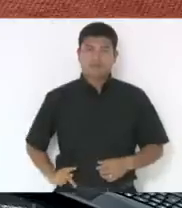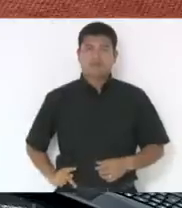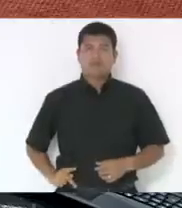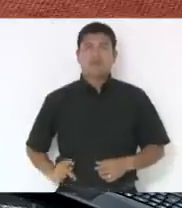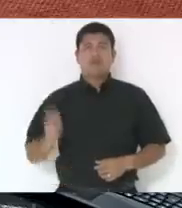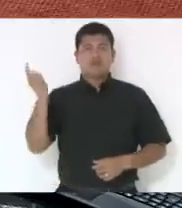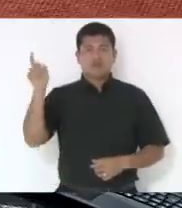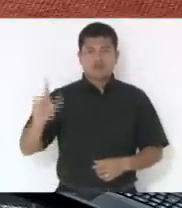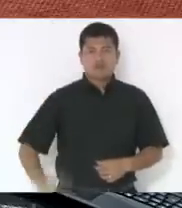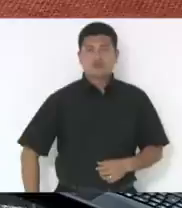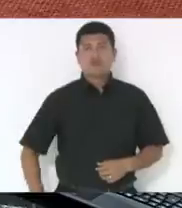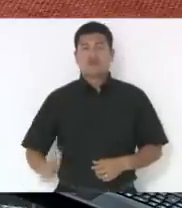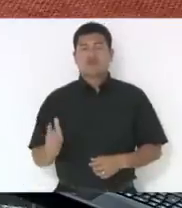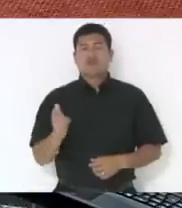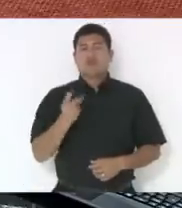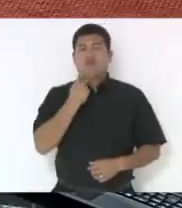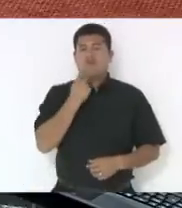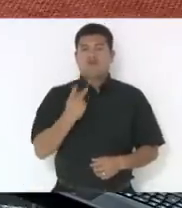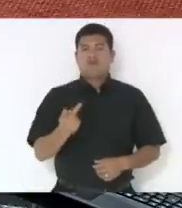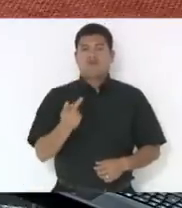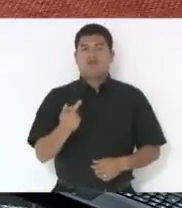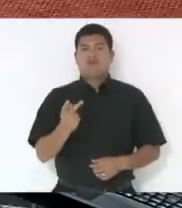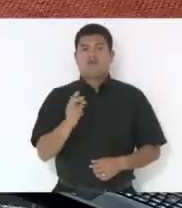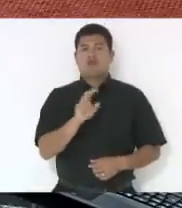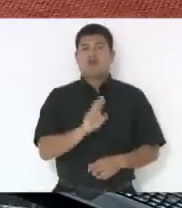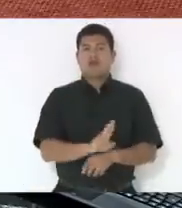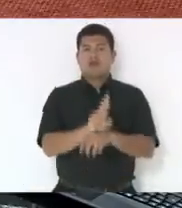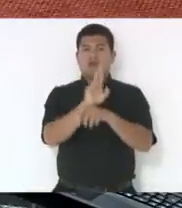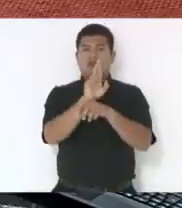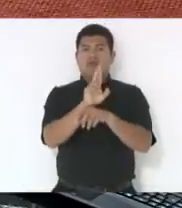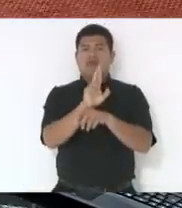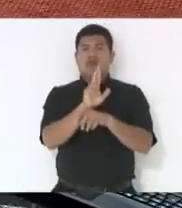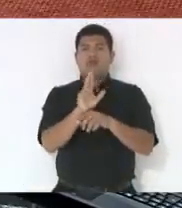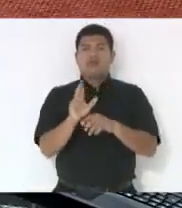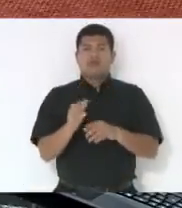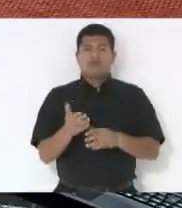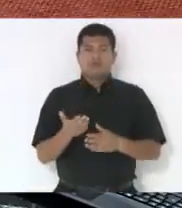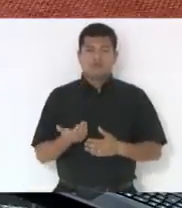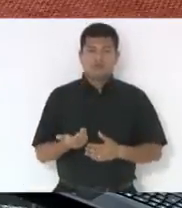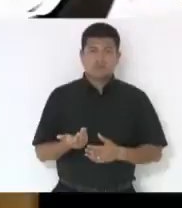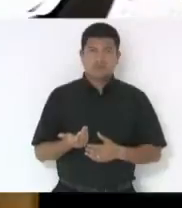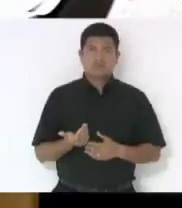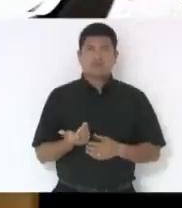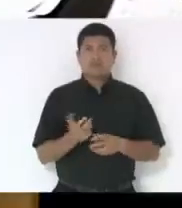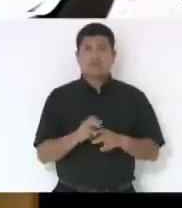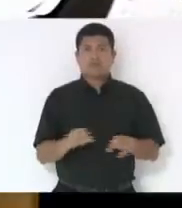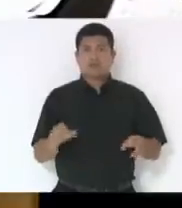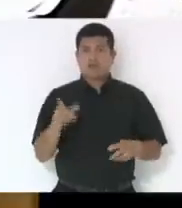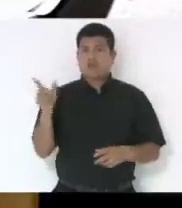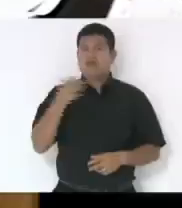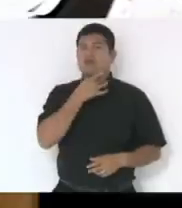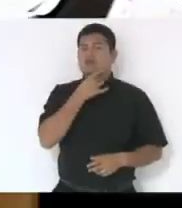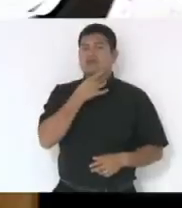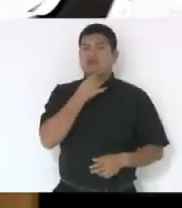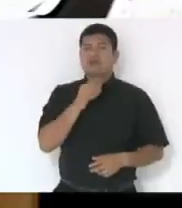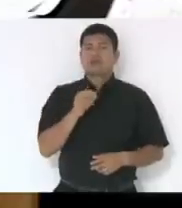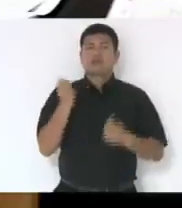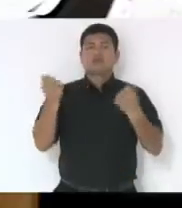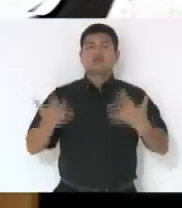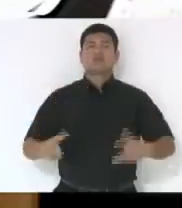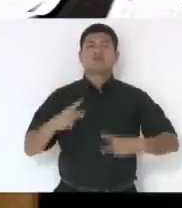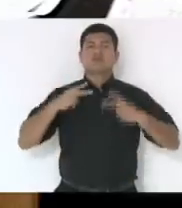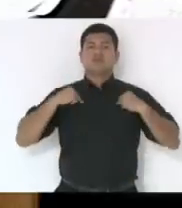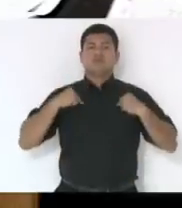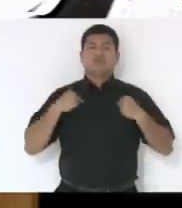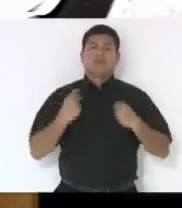reafirmando, em nome do bom debate com o deputado Cobalchini, que fez uma argumentação do mérito ali, não